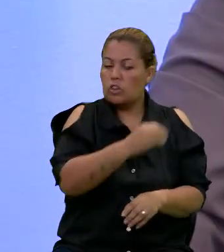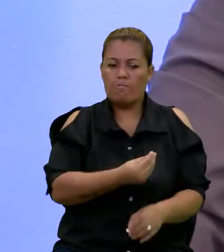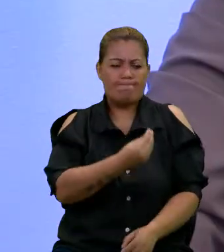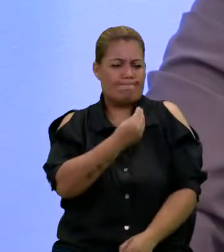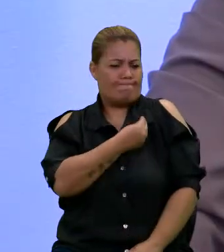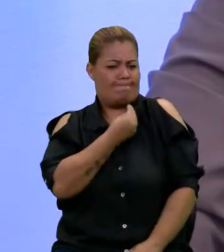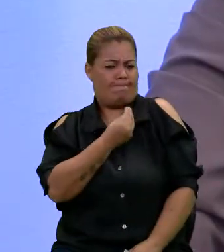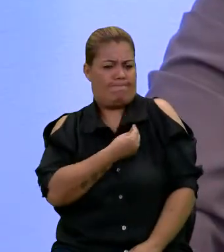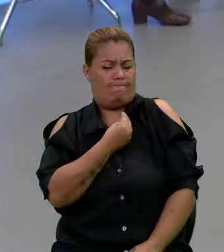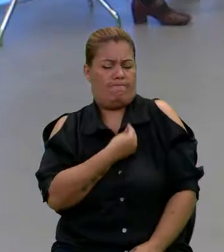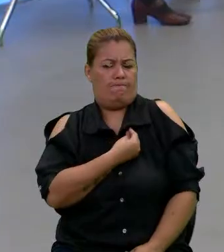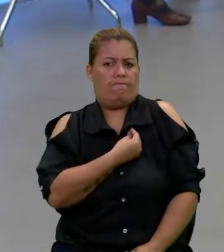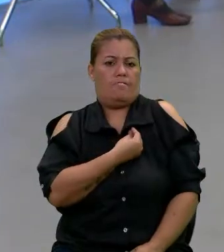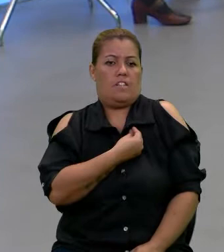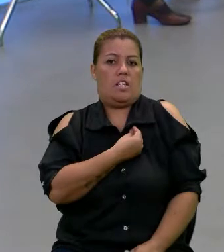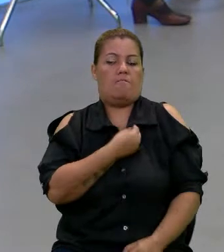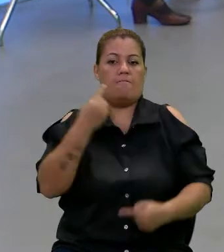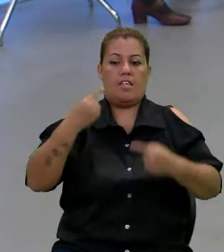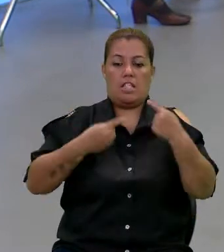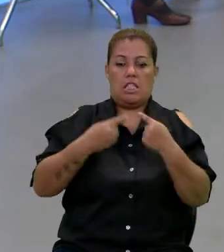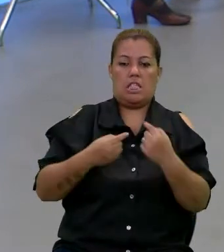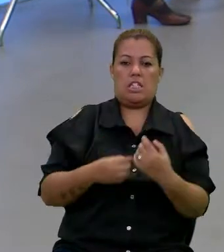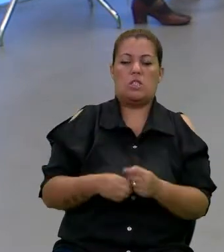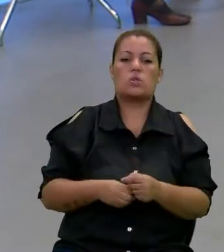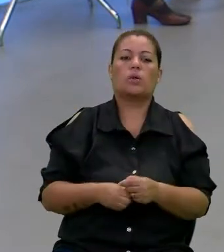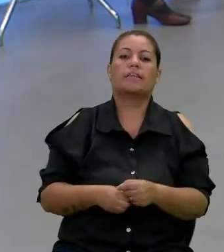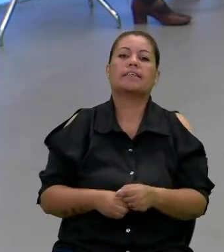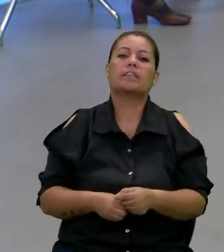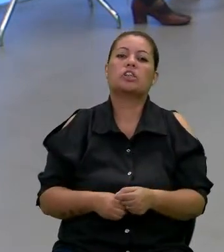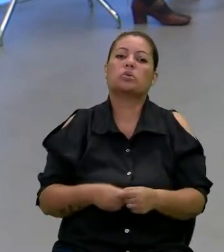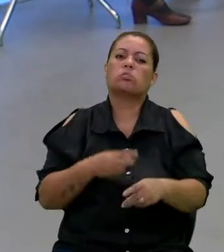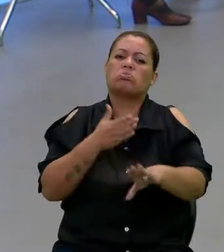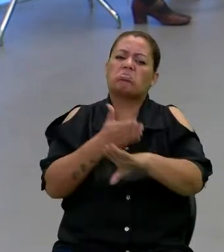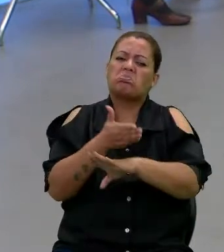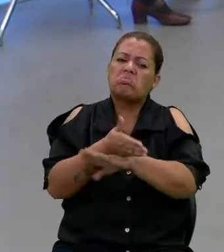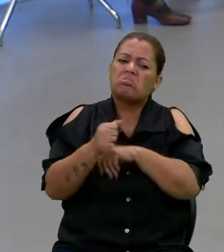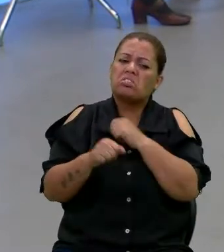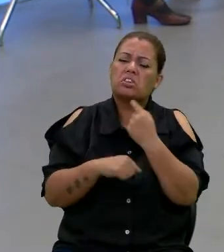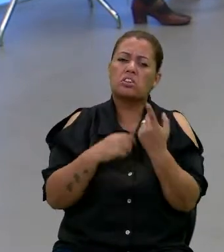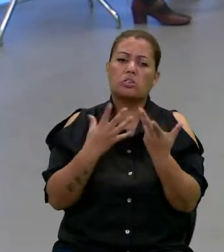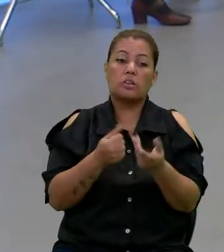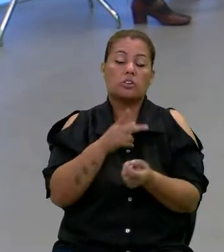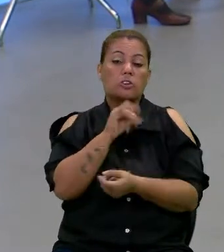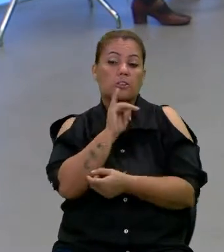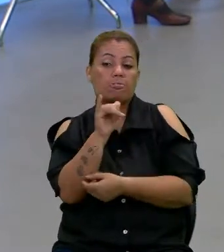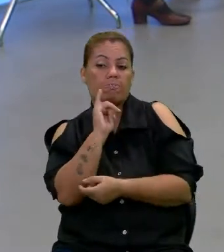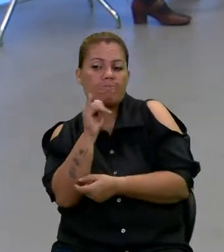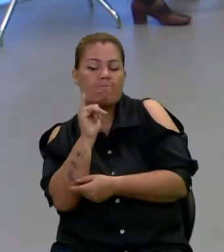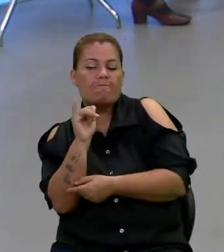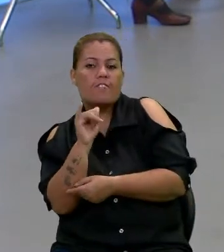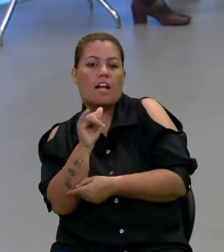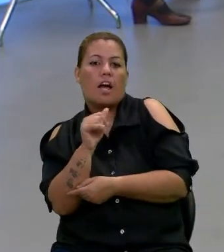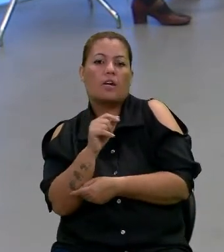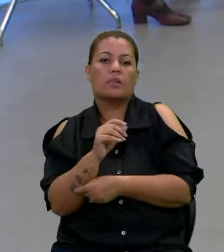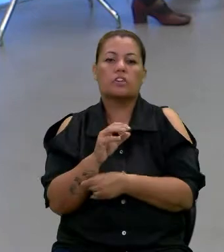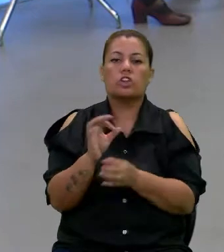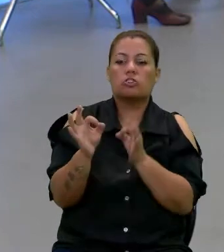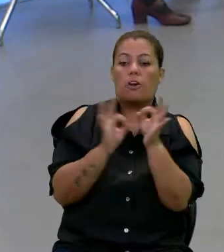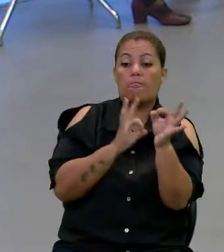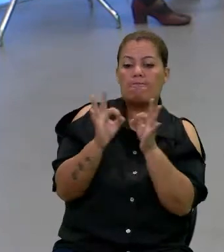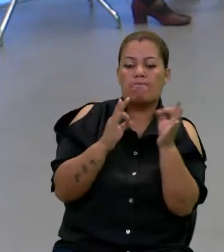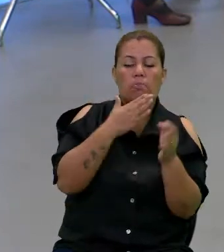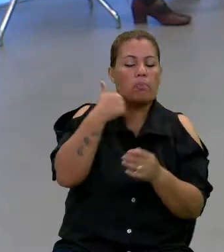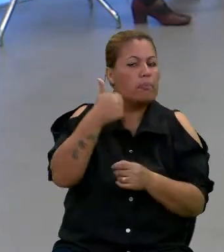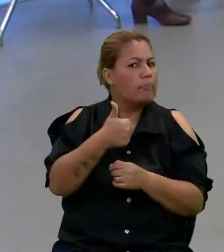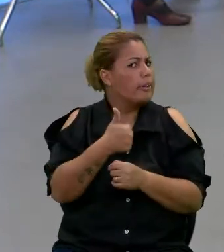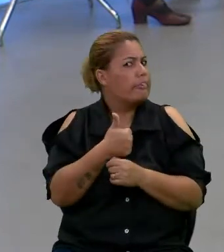vive essas questões na prática pode nos dizer. e com isso a gente vai certamente aprimorar o nosso plano.